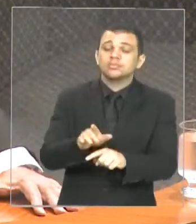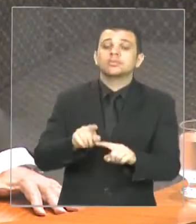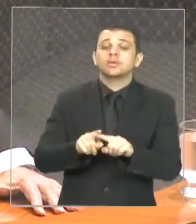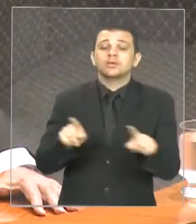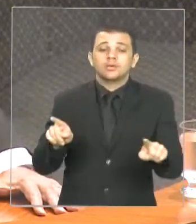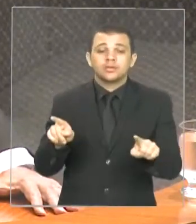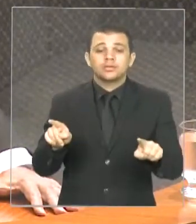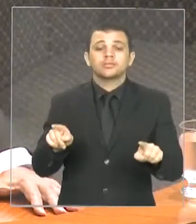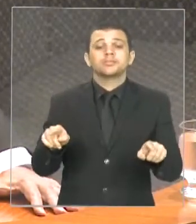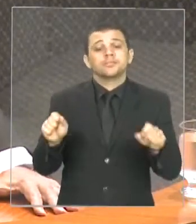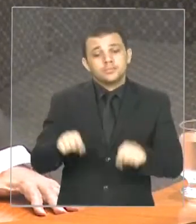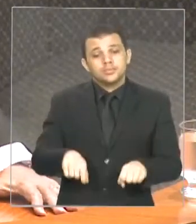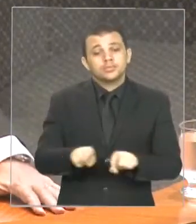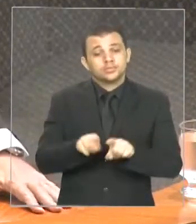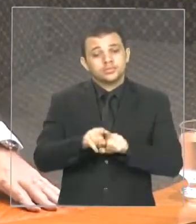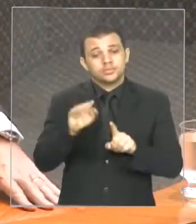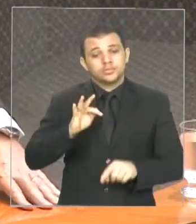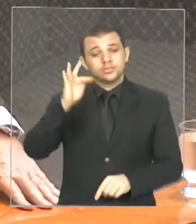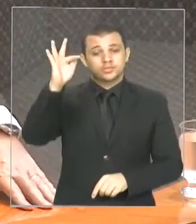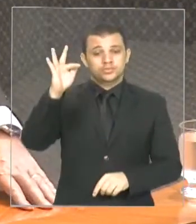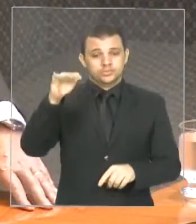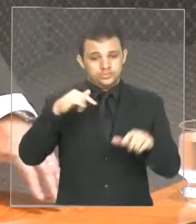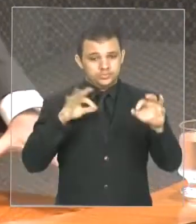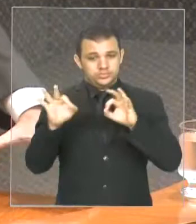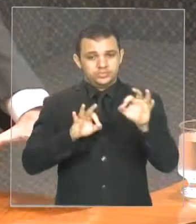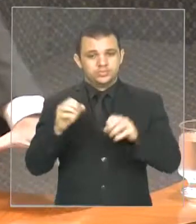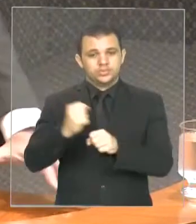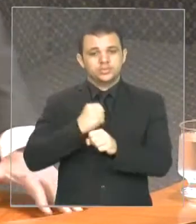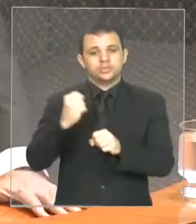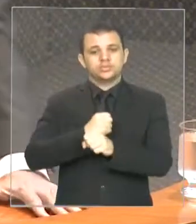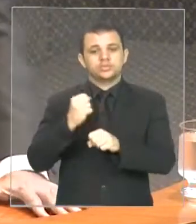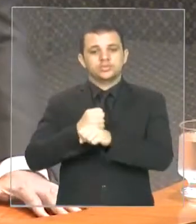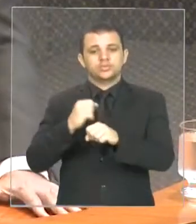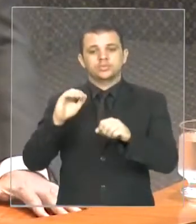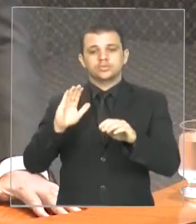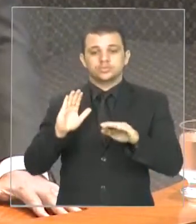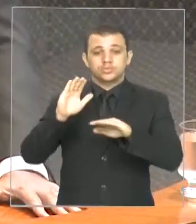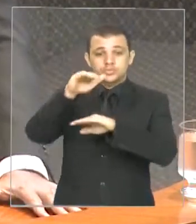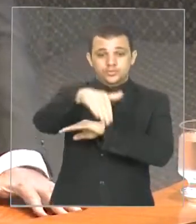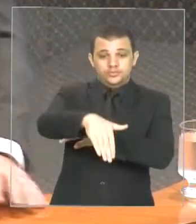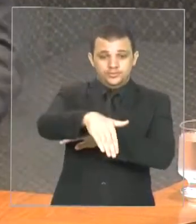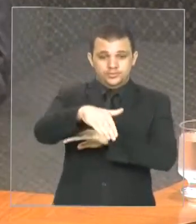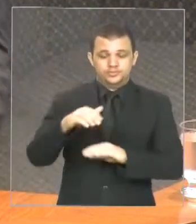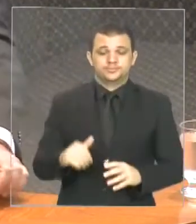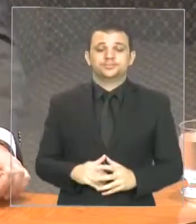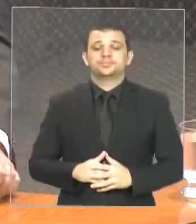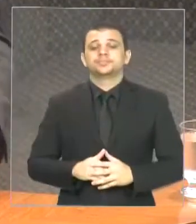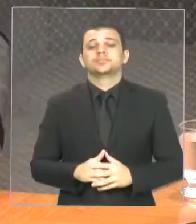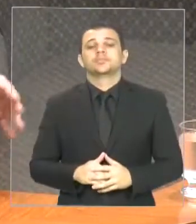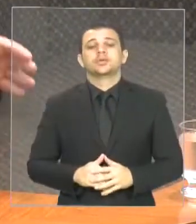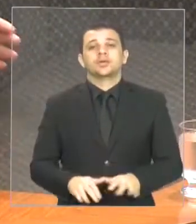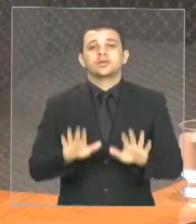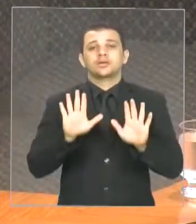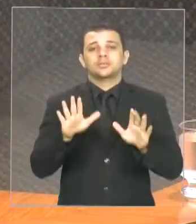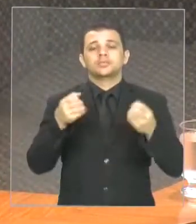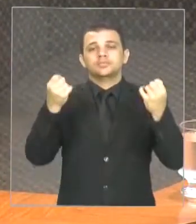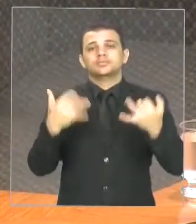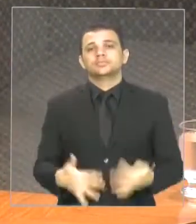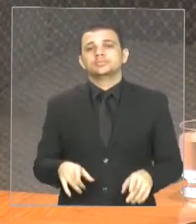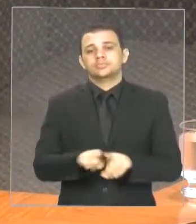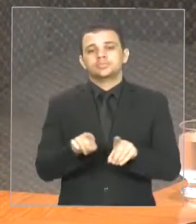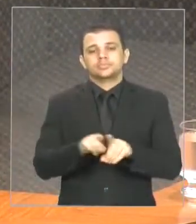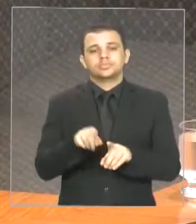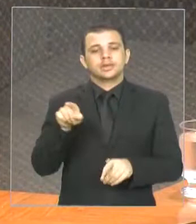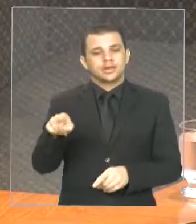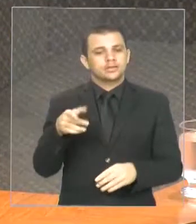a possibilidade de, no futuro, ser feita um viaduto naquela região. E o que mais eu queria colocar é que essas intervenções são